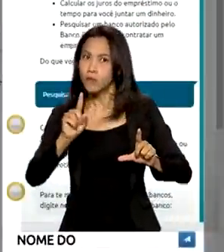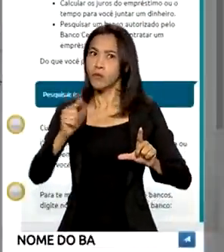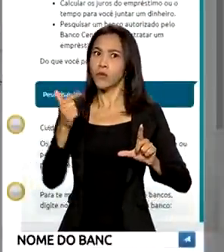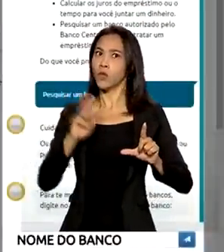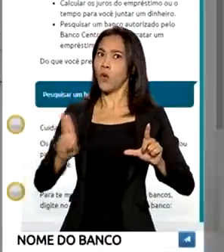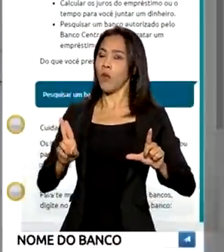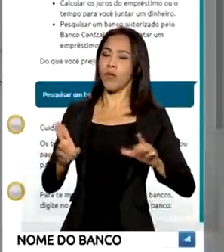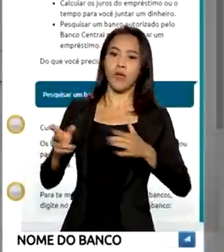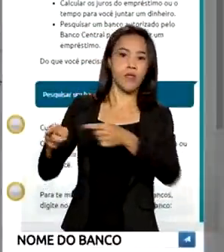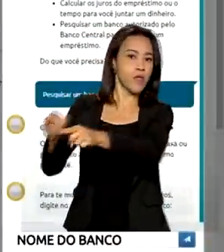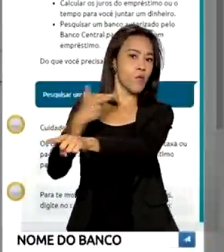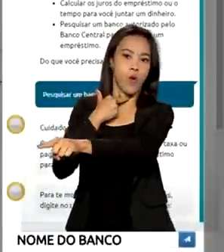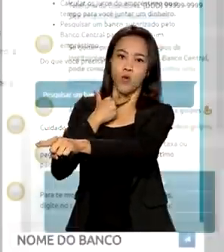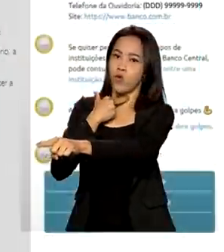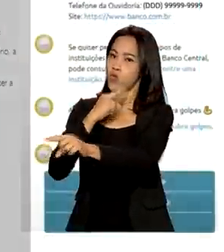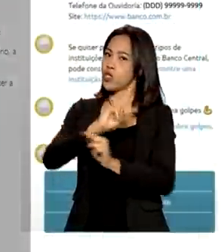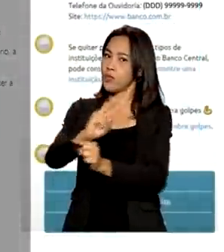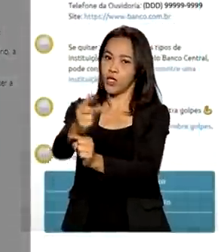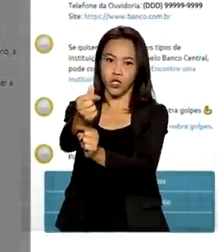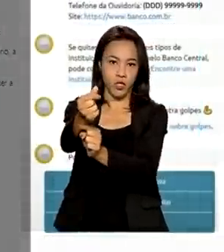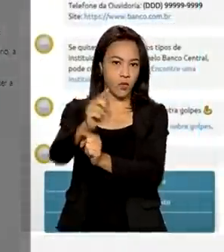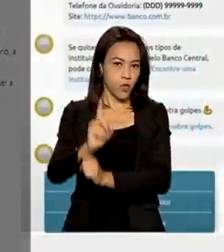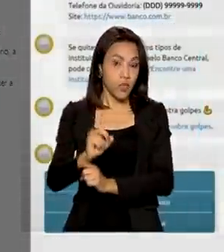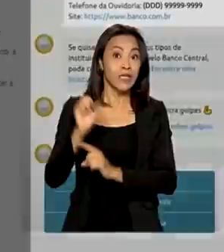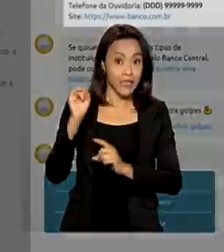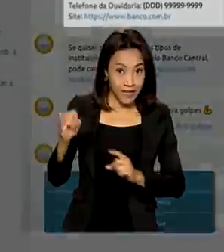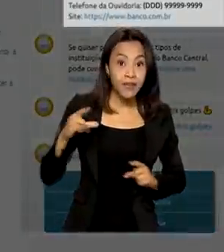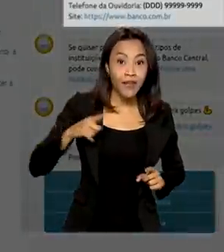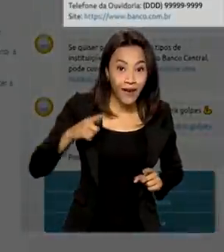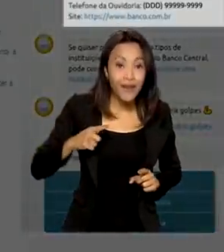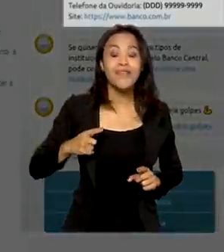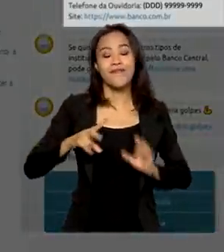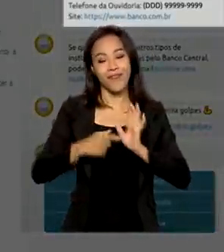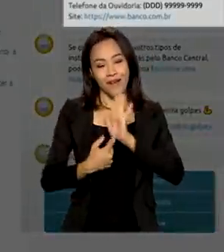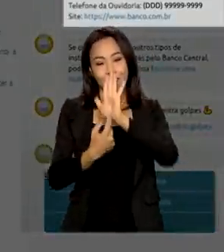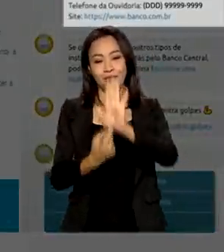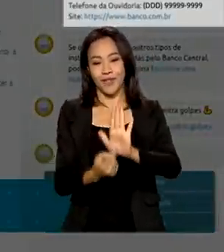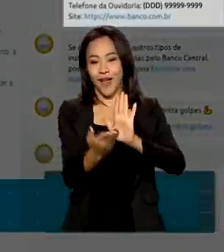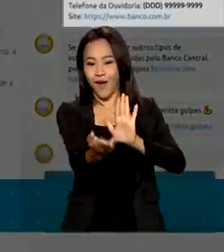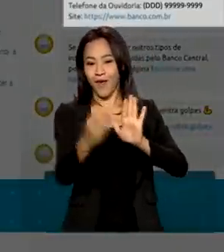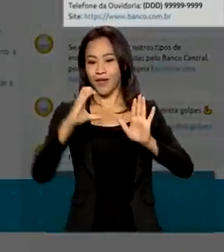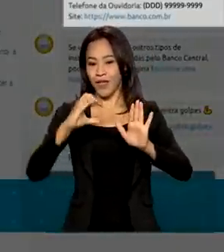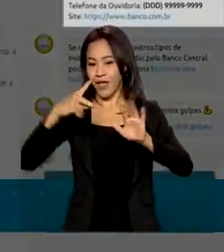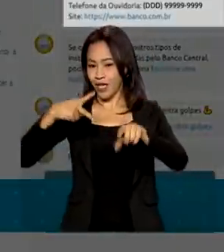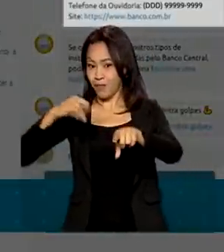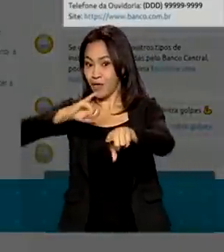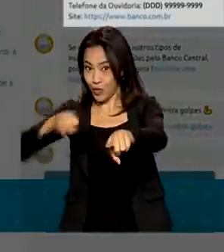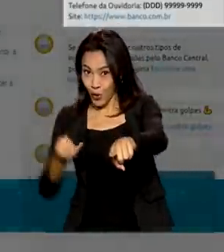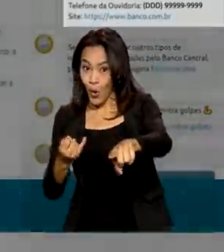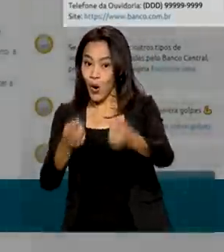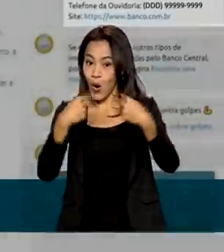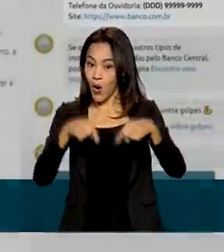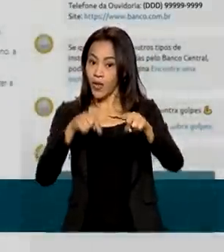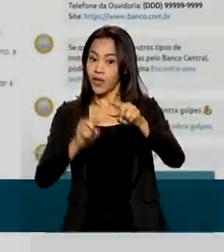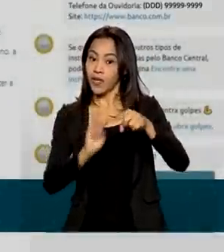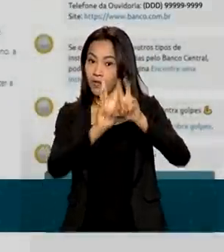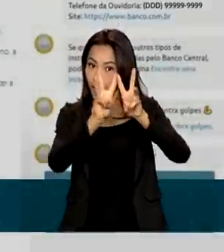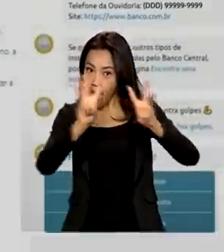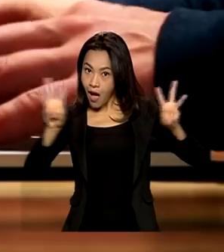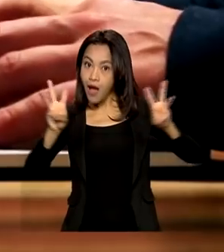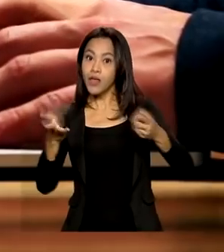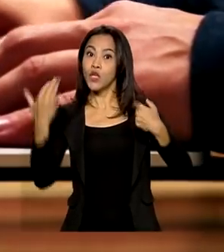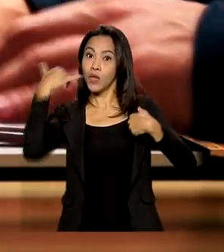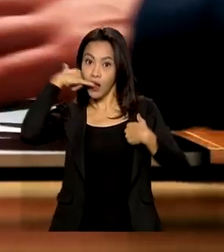é que não está autorizada. Se estiver, vai aparecer na tela o CNPJ, o site e o telefone da